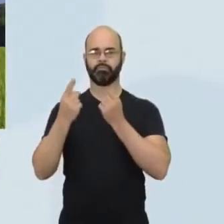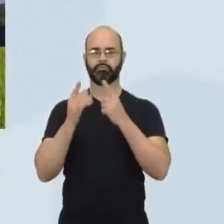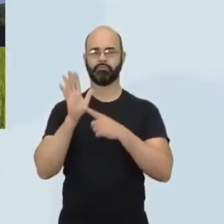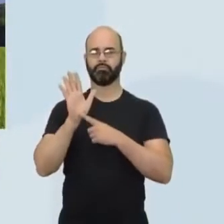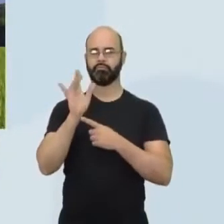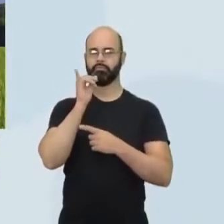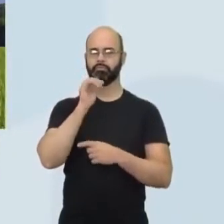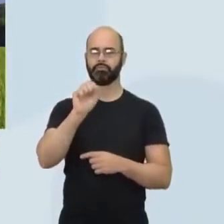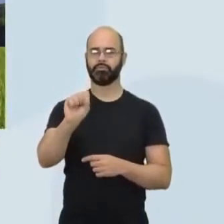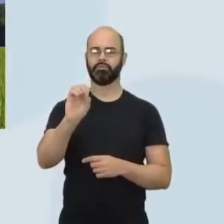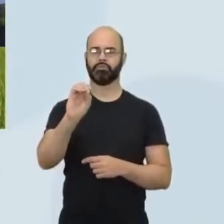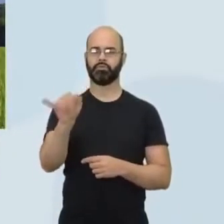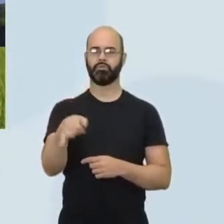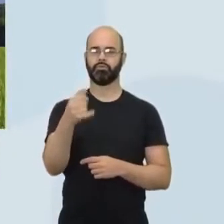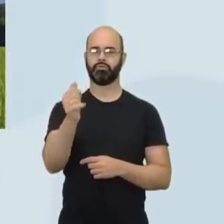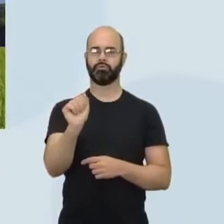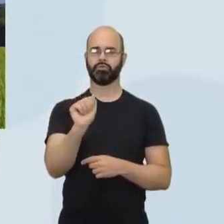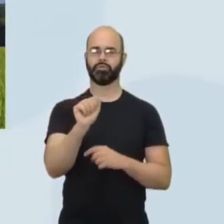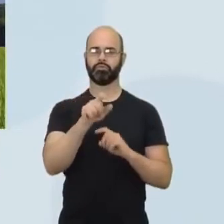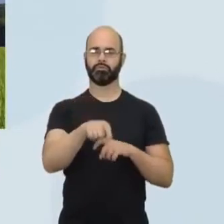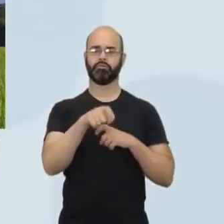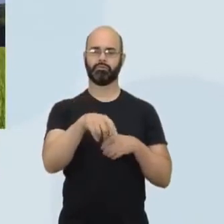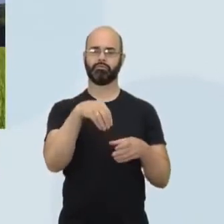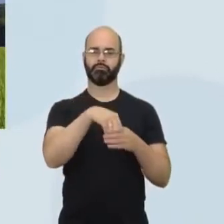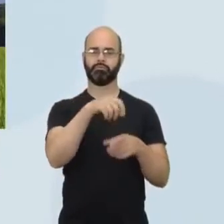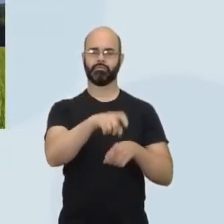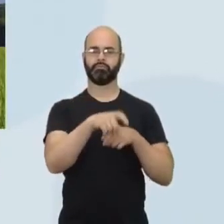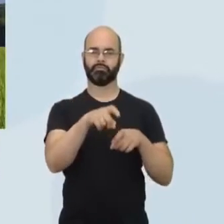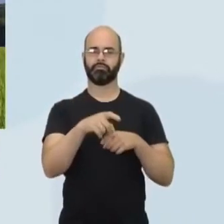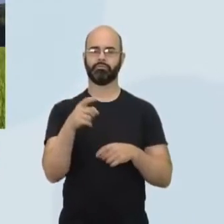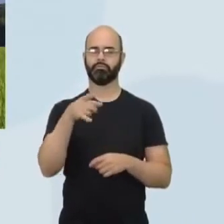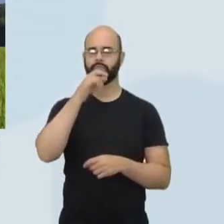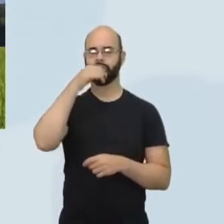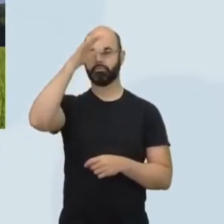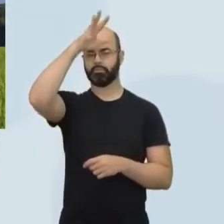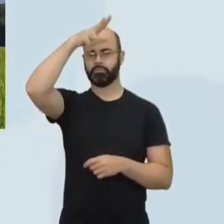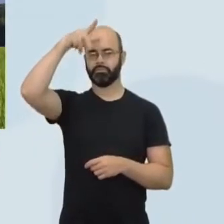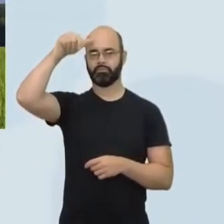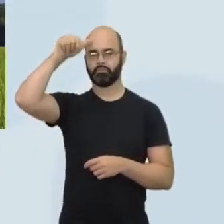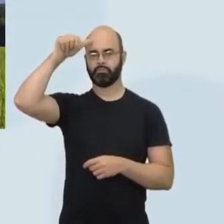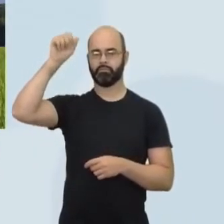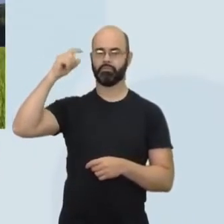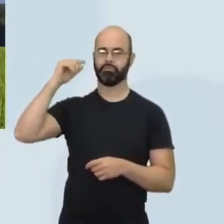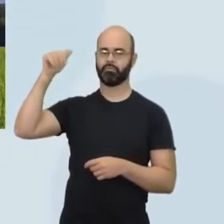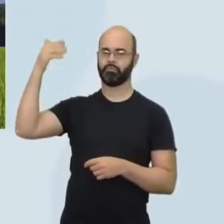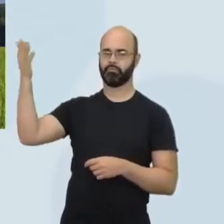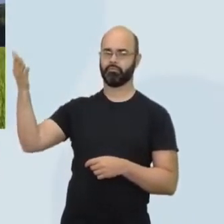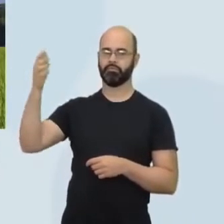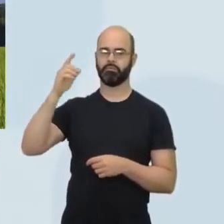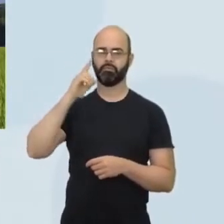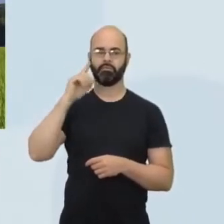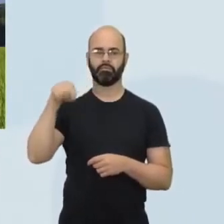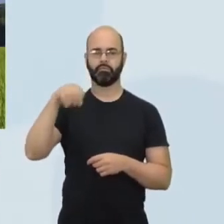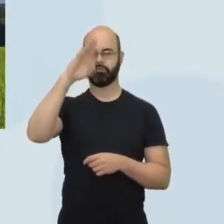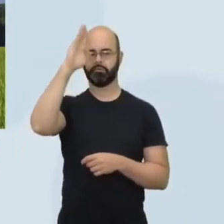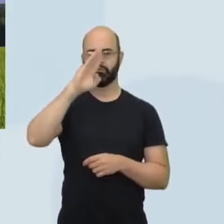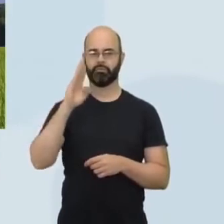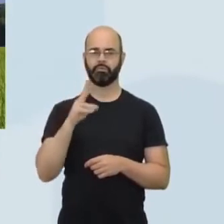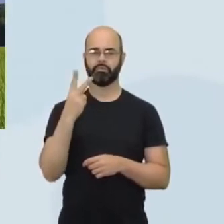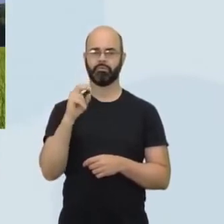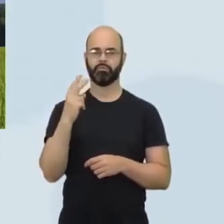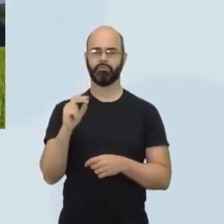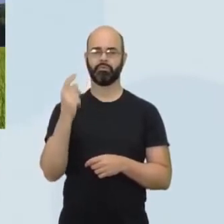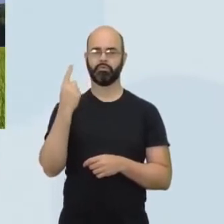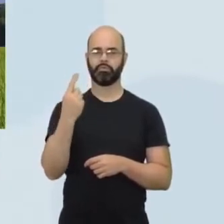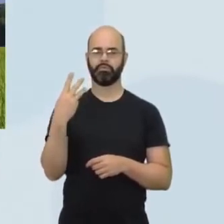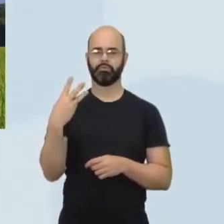de soja, plantação de soja aí à esquerda no Mato Grosso, né? Em 2020, o Brasil era o maior produtor mundial com 130